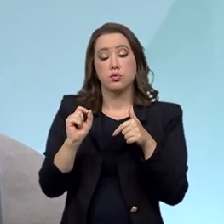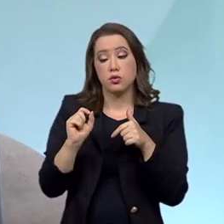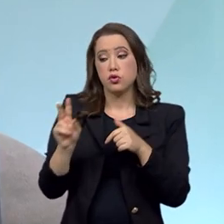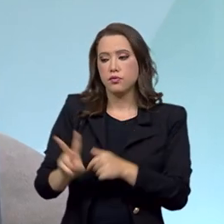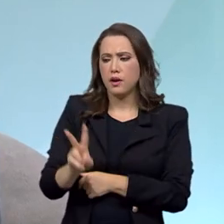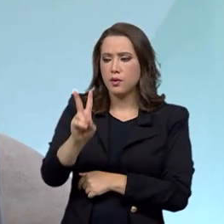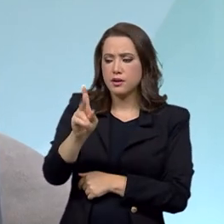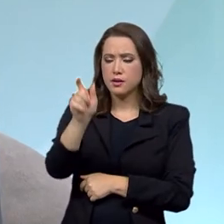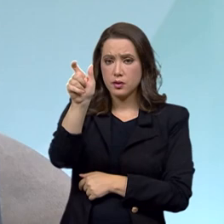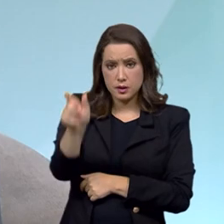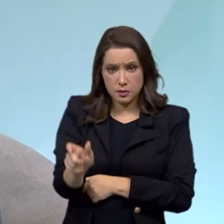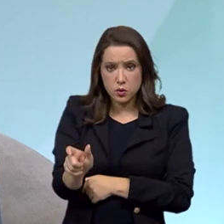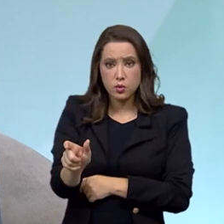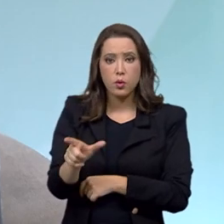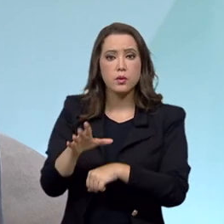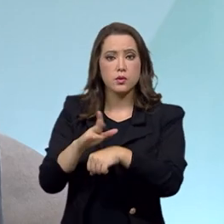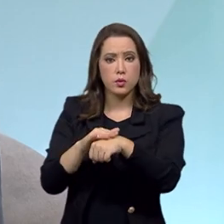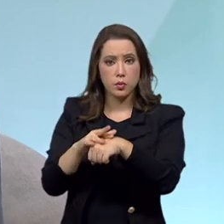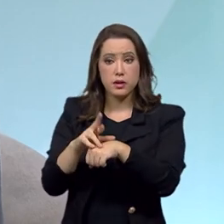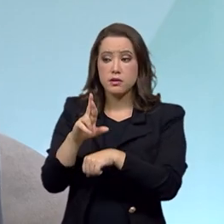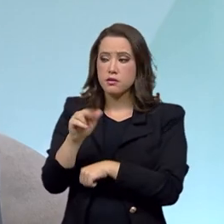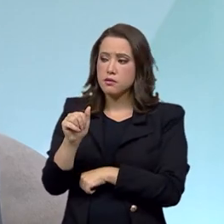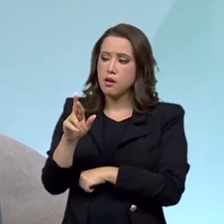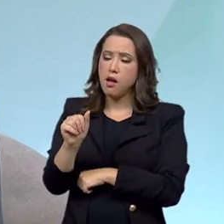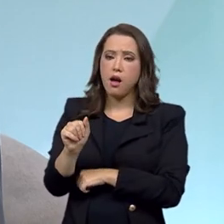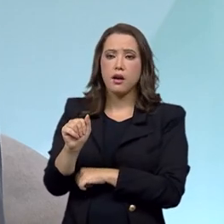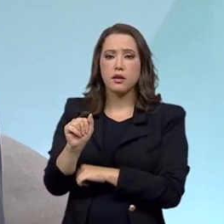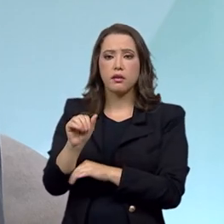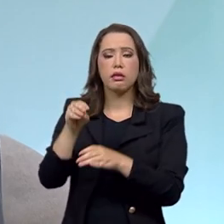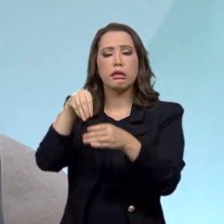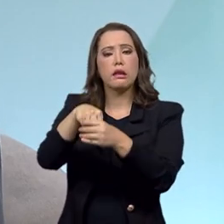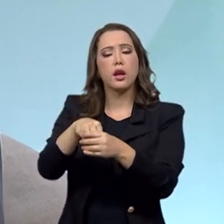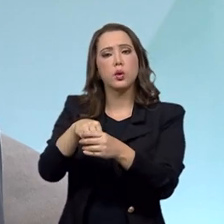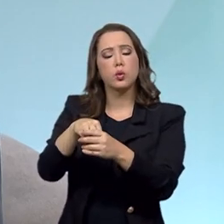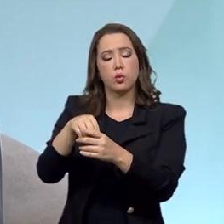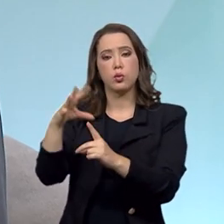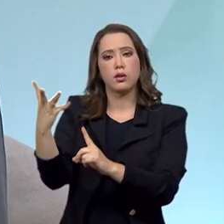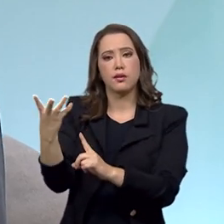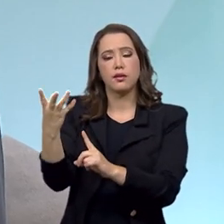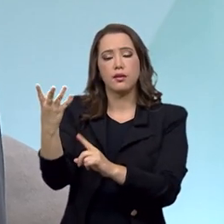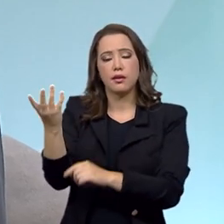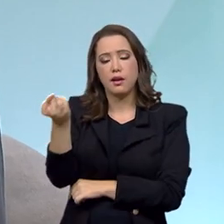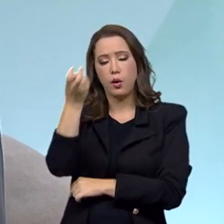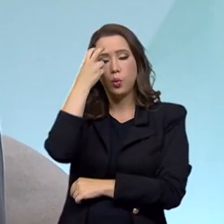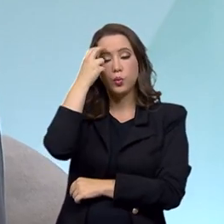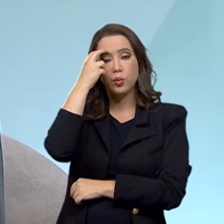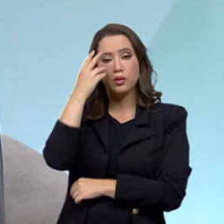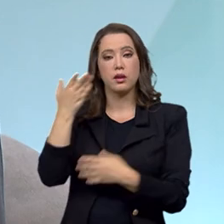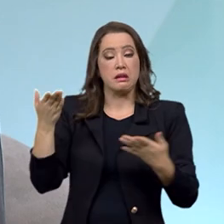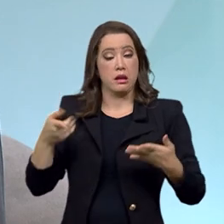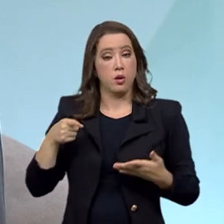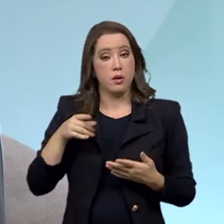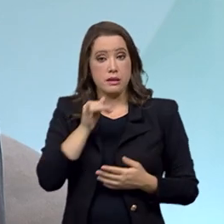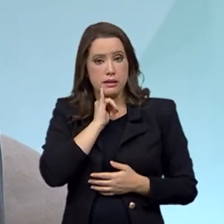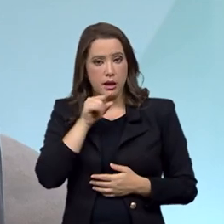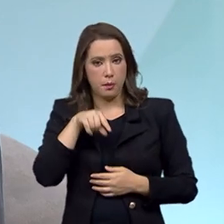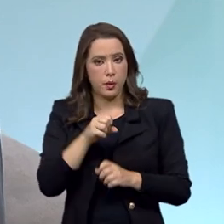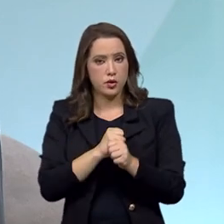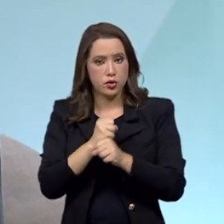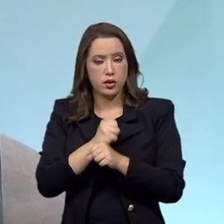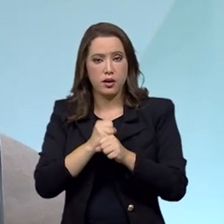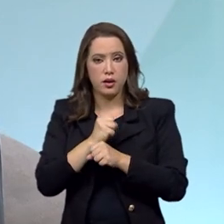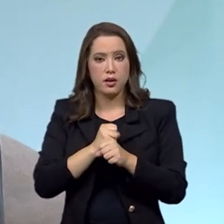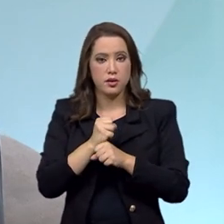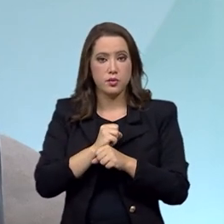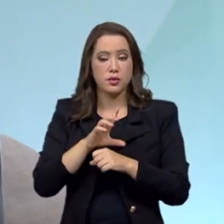com doenças raras na parte da cultura. E esse ano, por exemplo, em comemoração ao Dia das Pessoas com Doenças Raras,